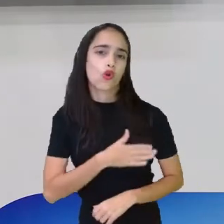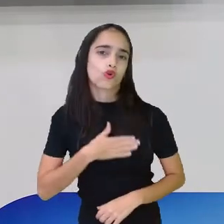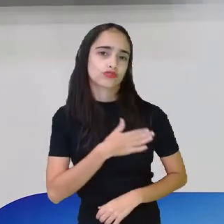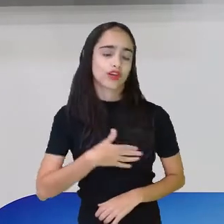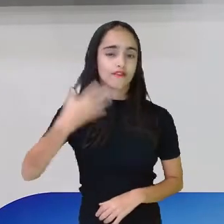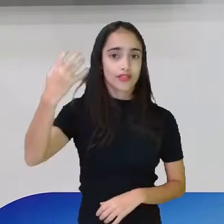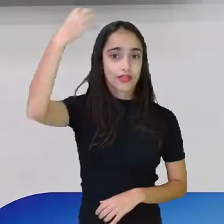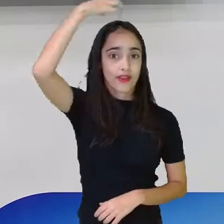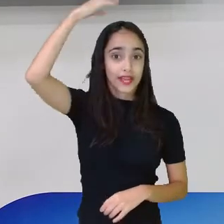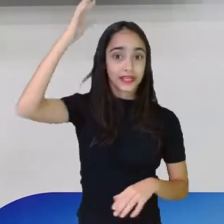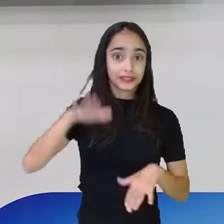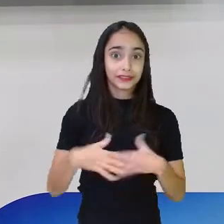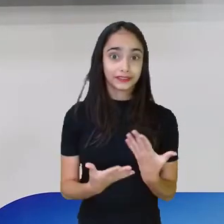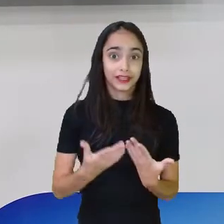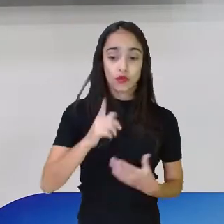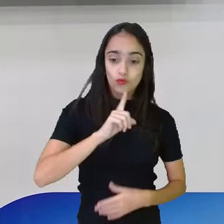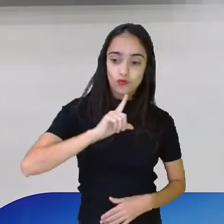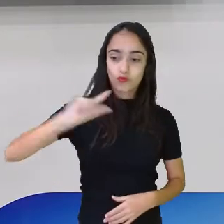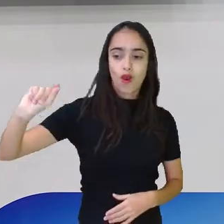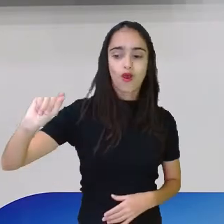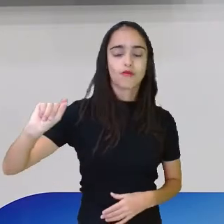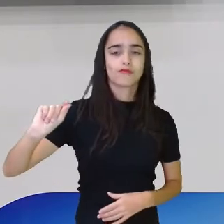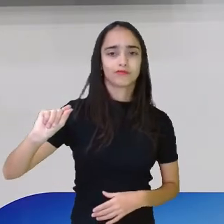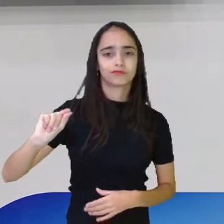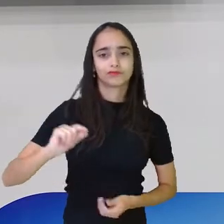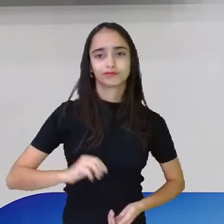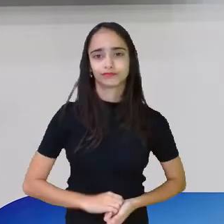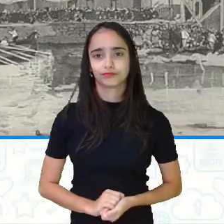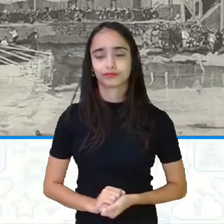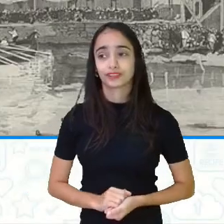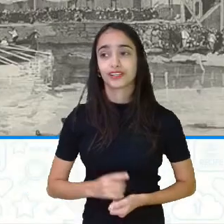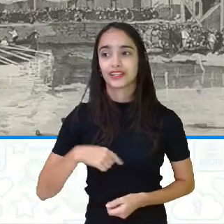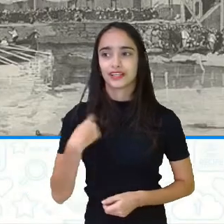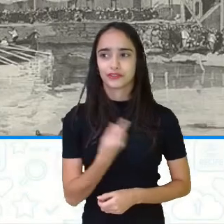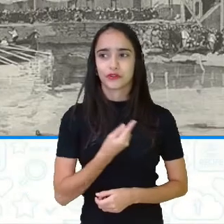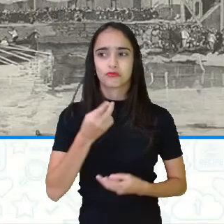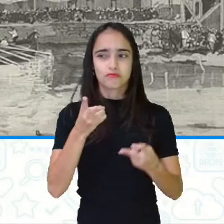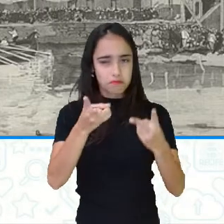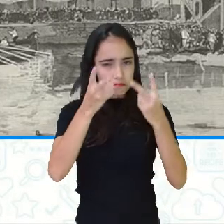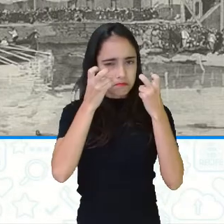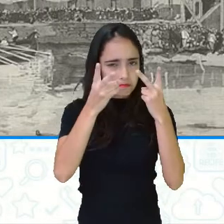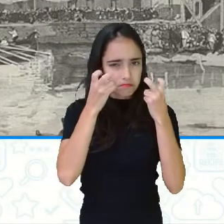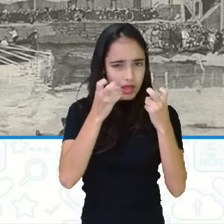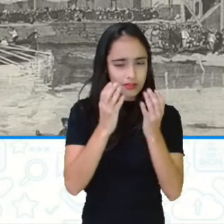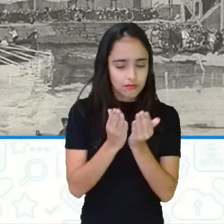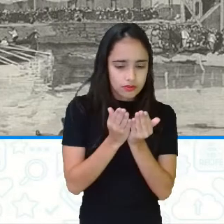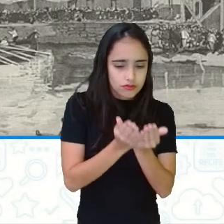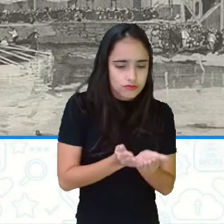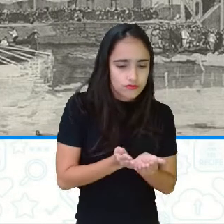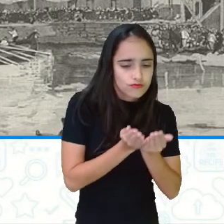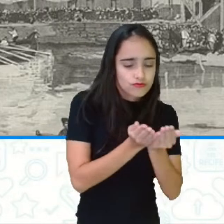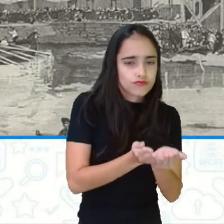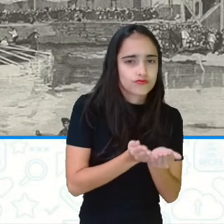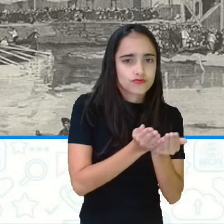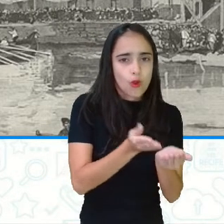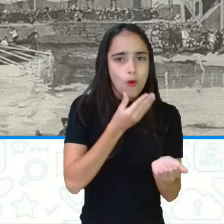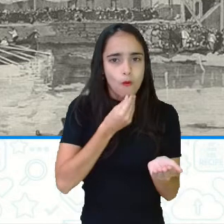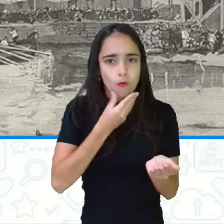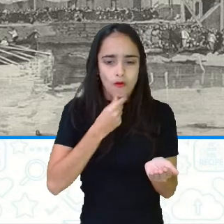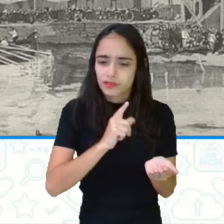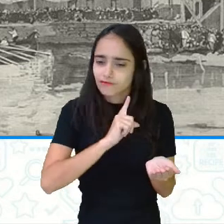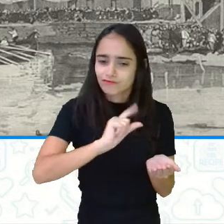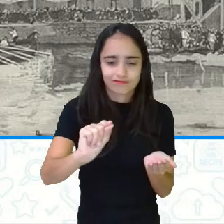família. E aqui, a gente está vendo o desembarque de Dom Pedro II em Lisboa, levando aqui, ó, para o Sinal da Maria, que esse